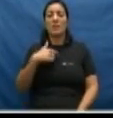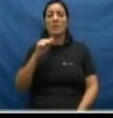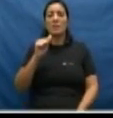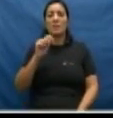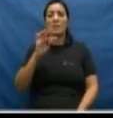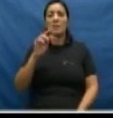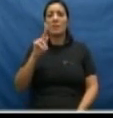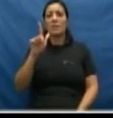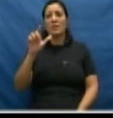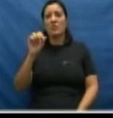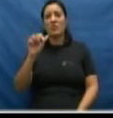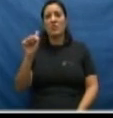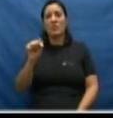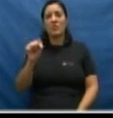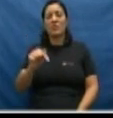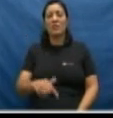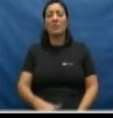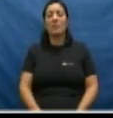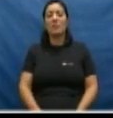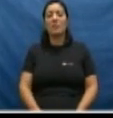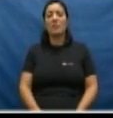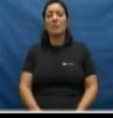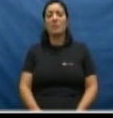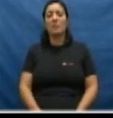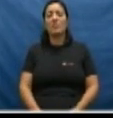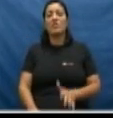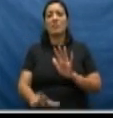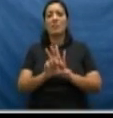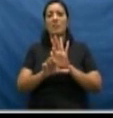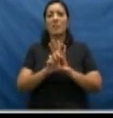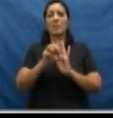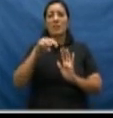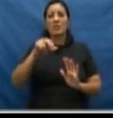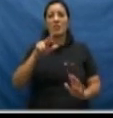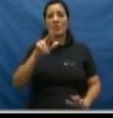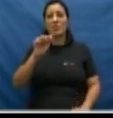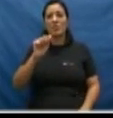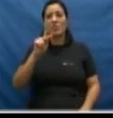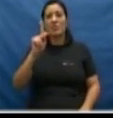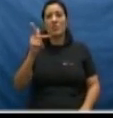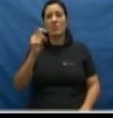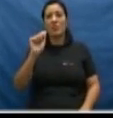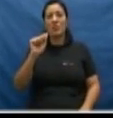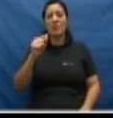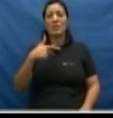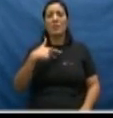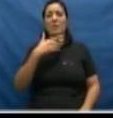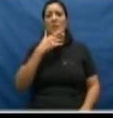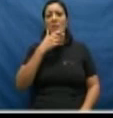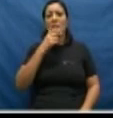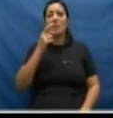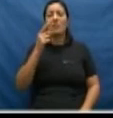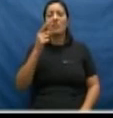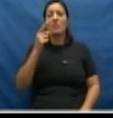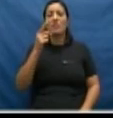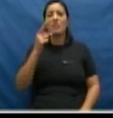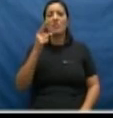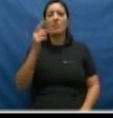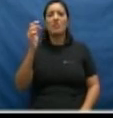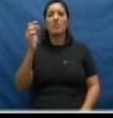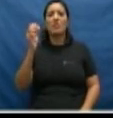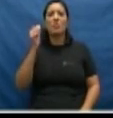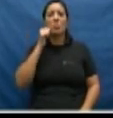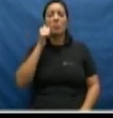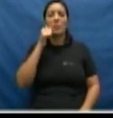7º. A lei Maria da Penha também protege a relação homoafetiva entre